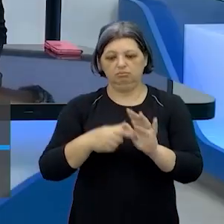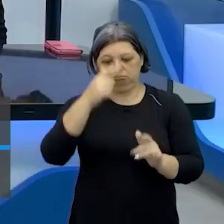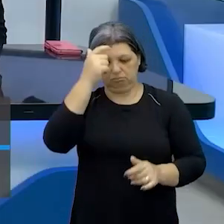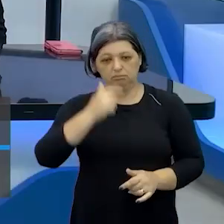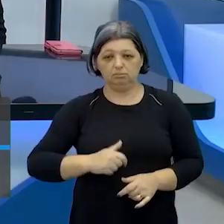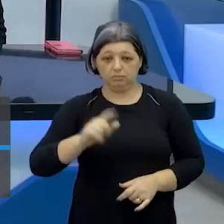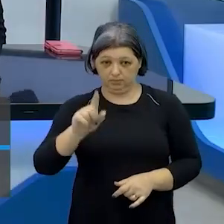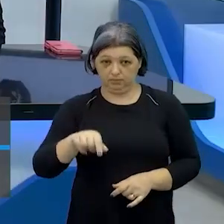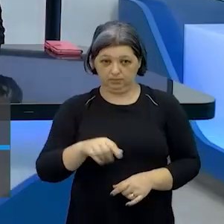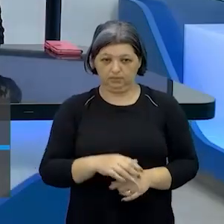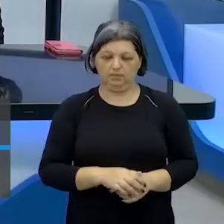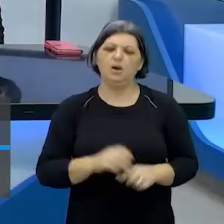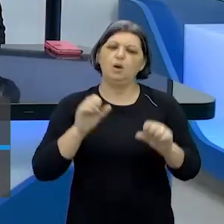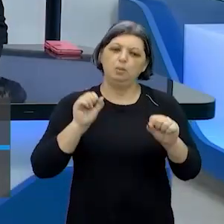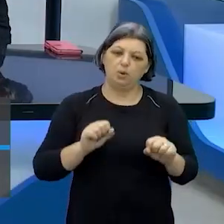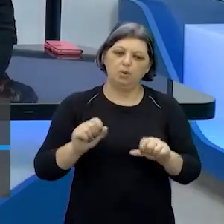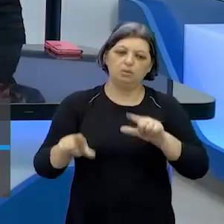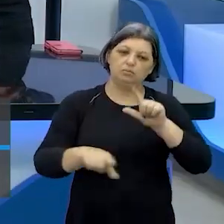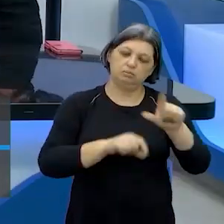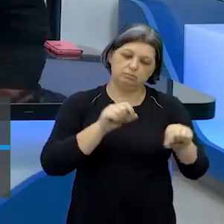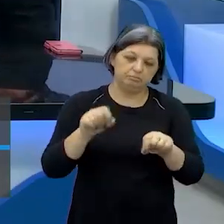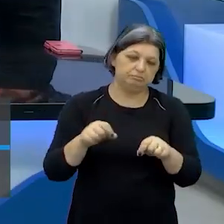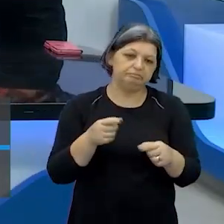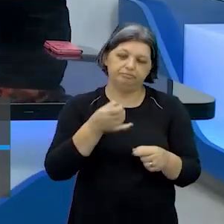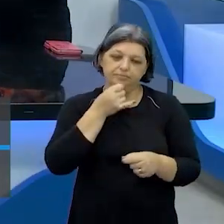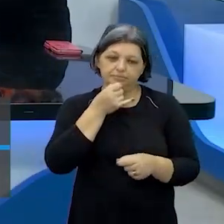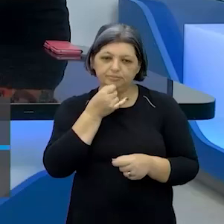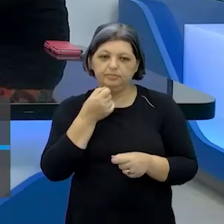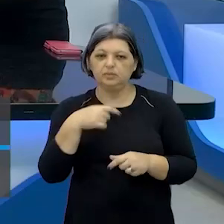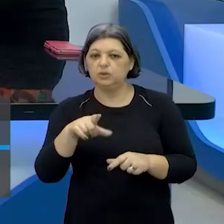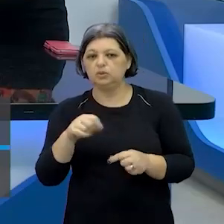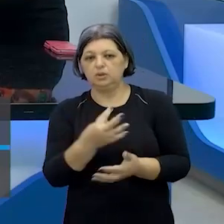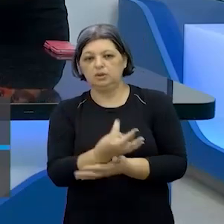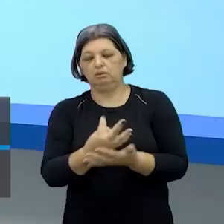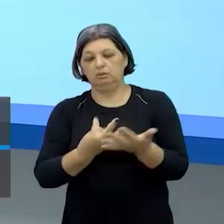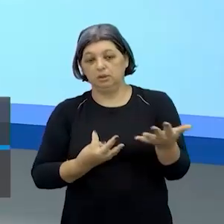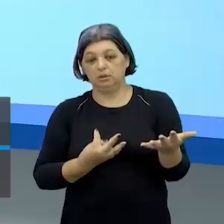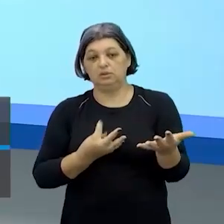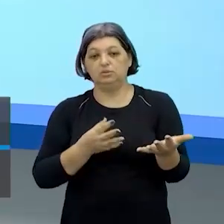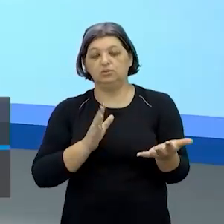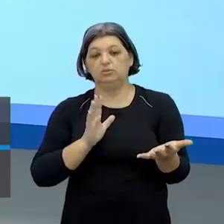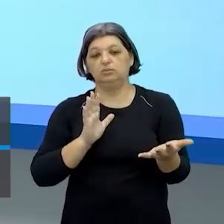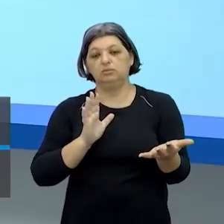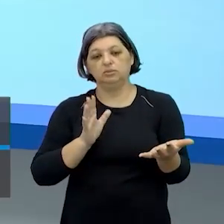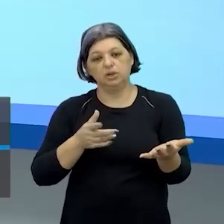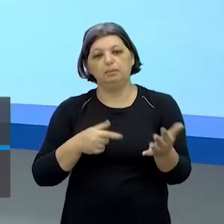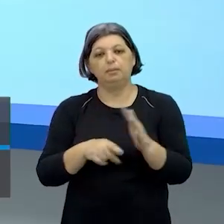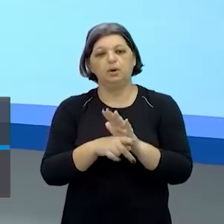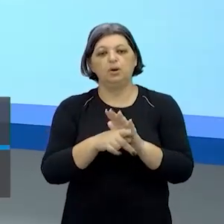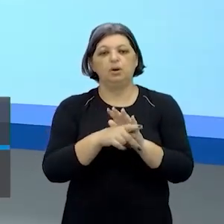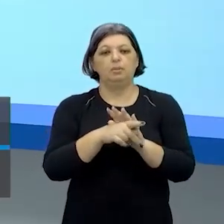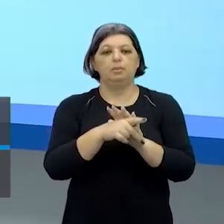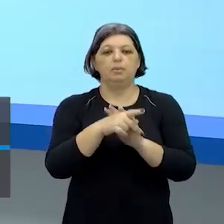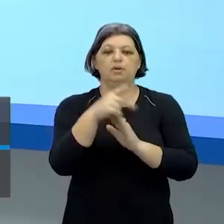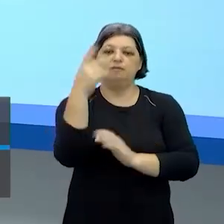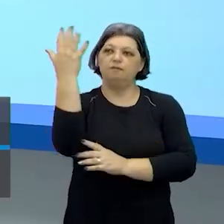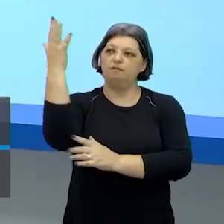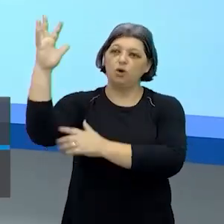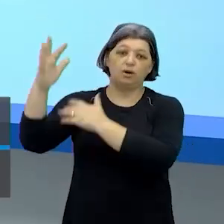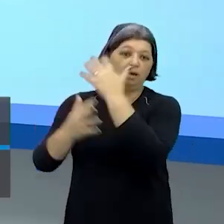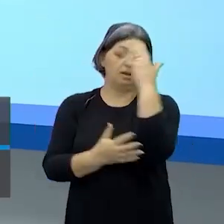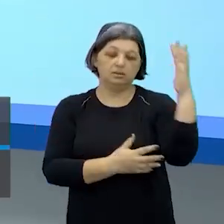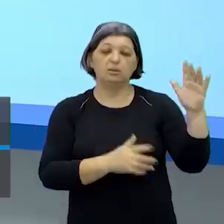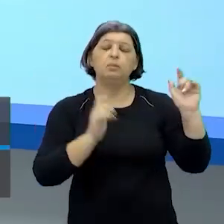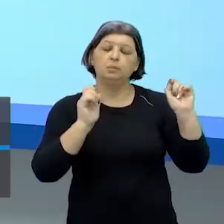é isso é eles podem selecionar elementos de cena por exemplo se a gente escolheu um texto que é passado numa floresta a gente pode fazer um cenário tá